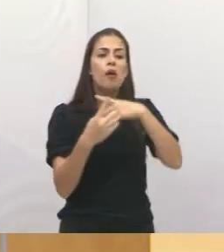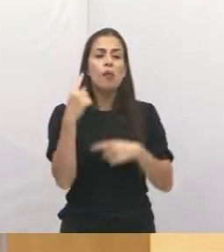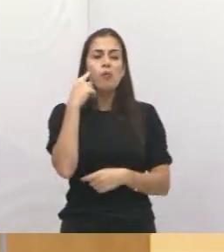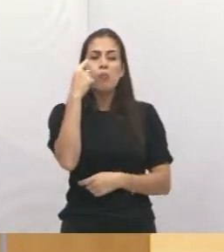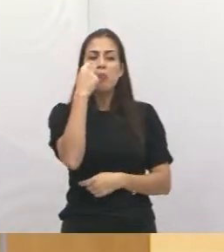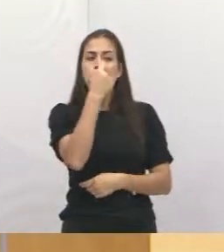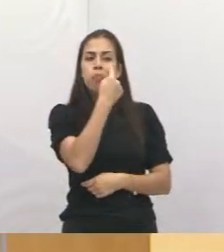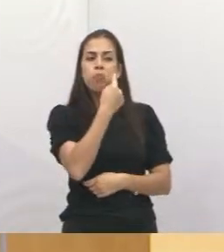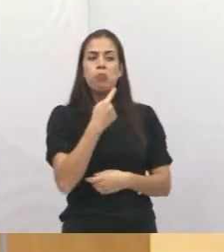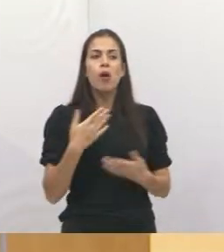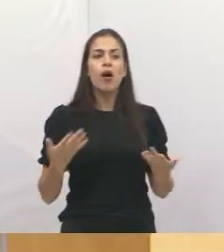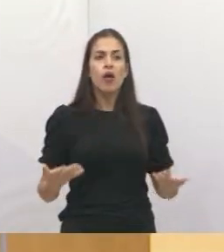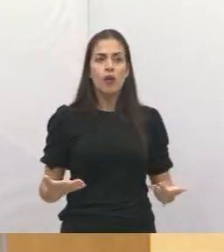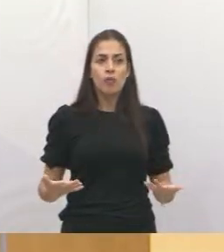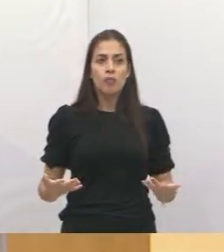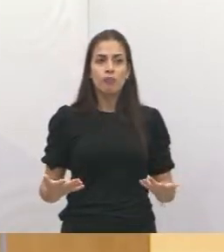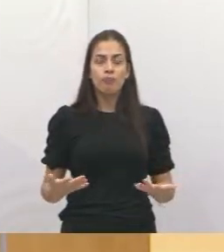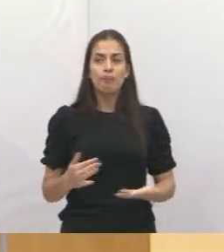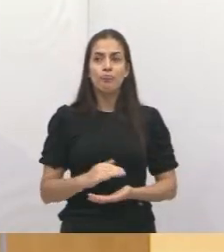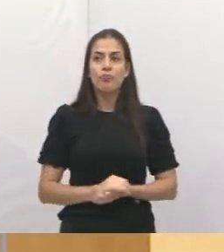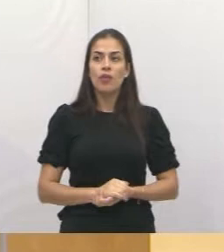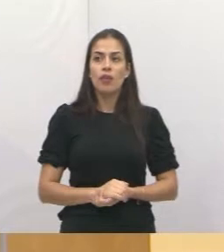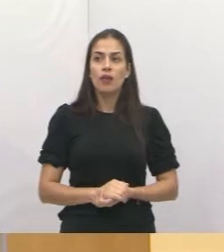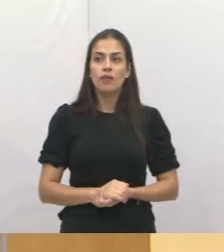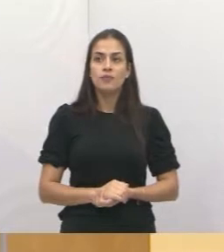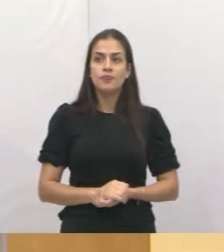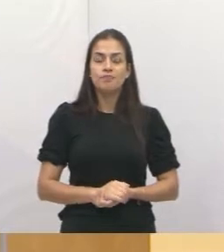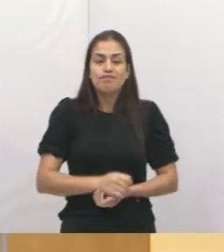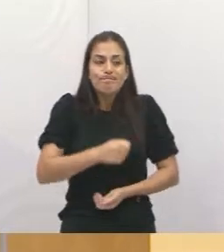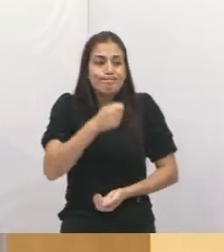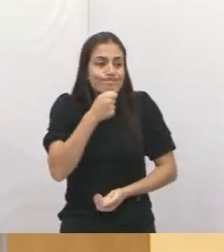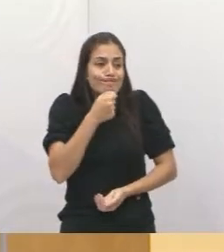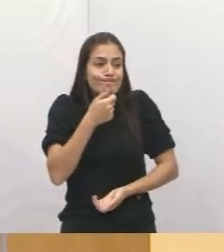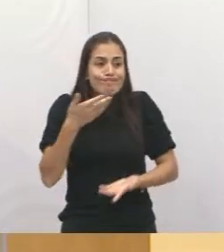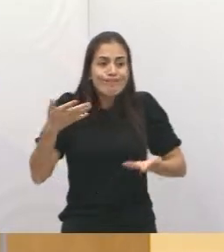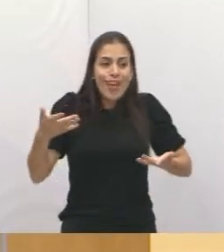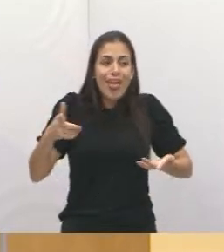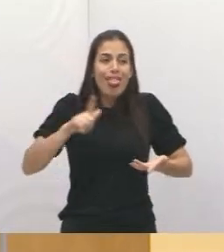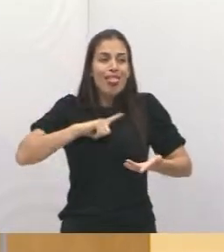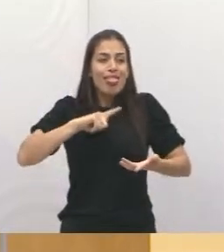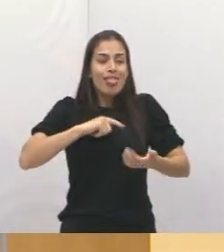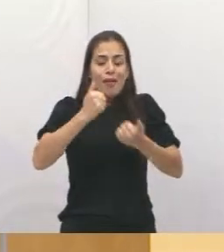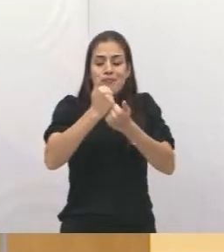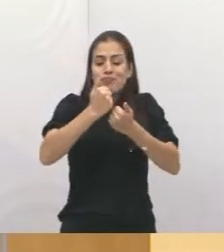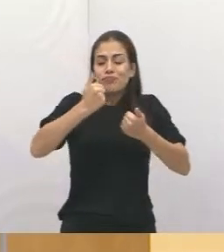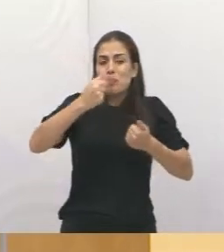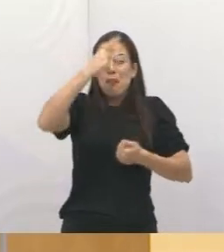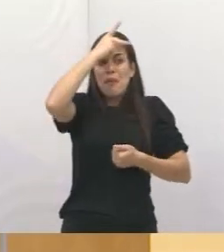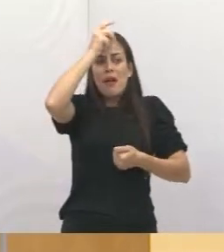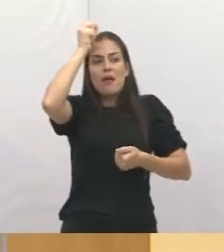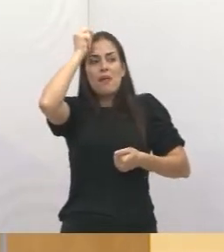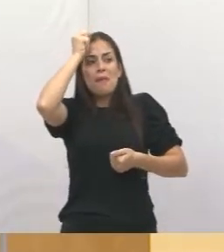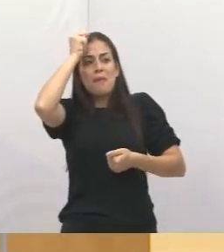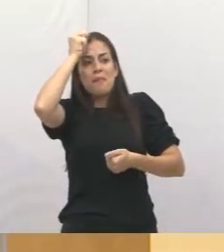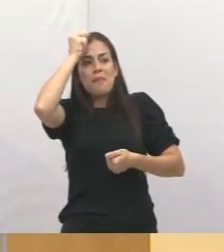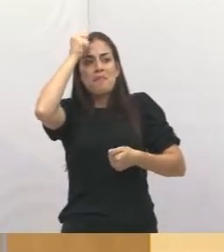Aí não tem jeito. Não adianta ter uma subprefeitura que não está funcionando. Alguma coisa está errada.